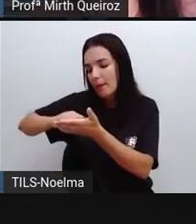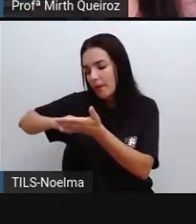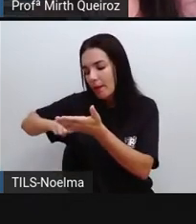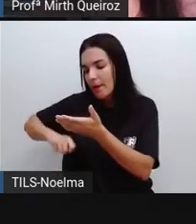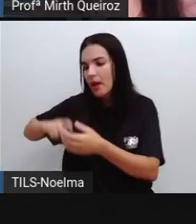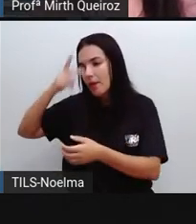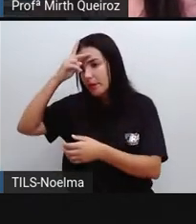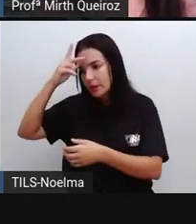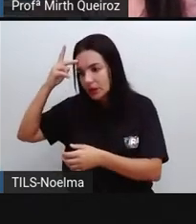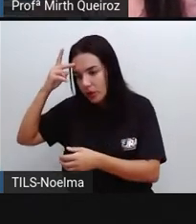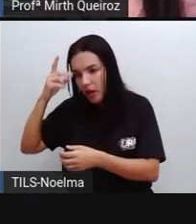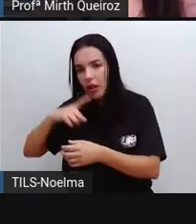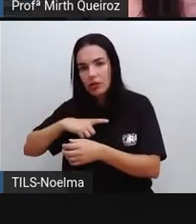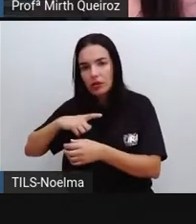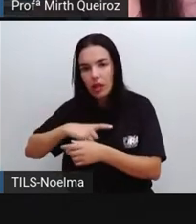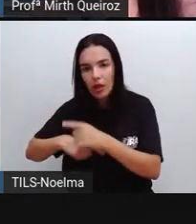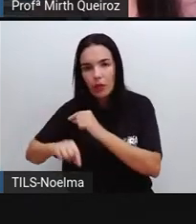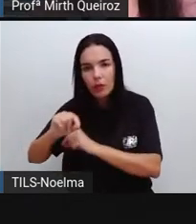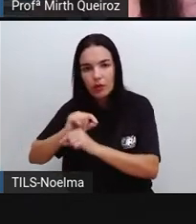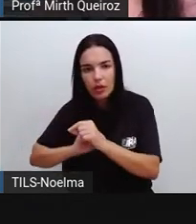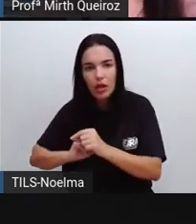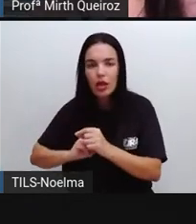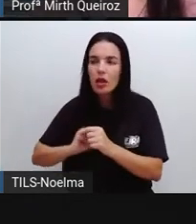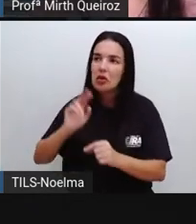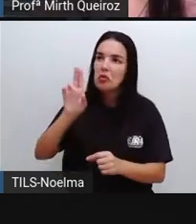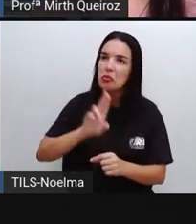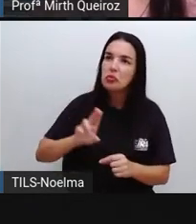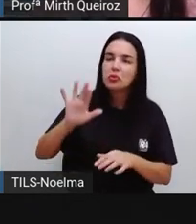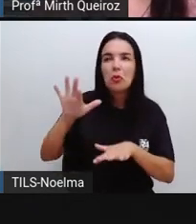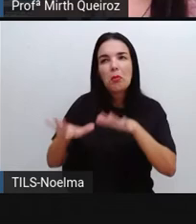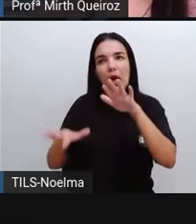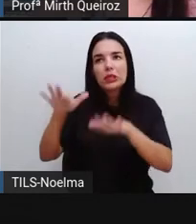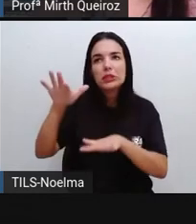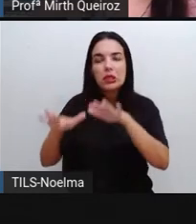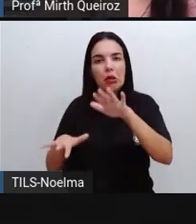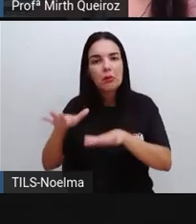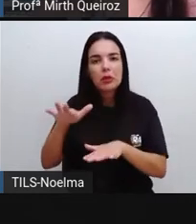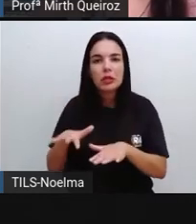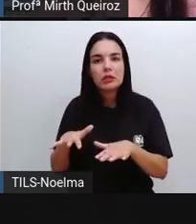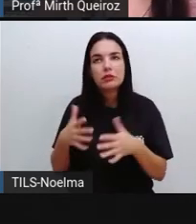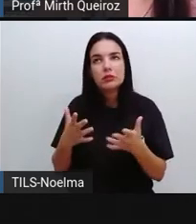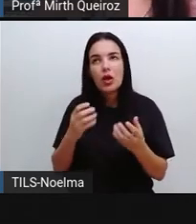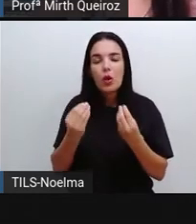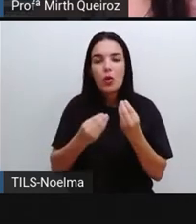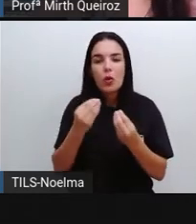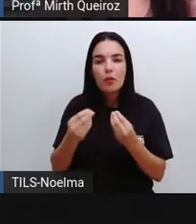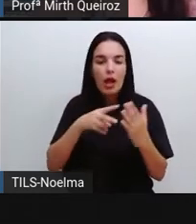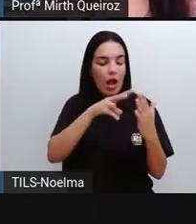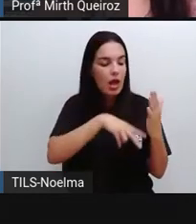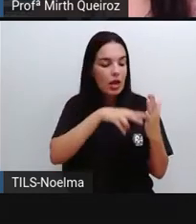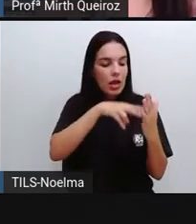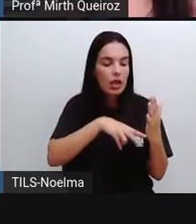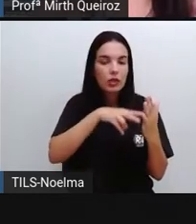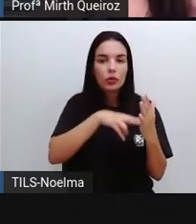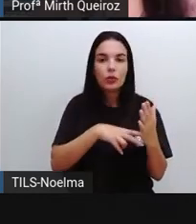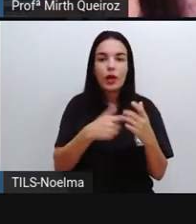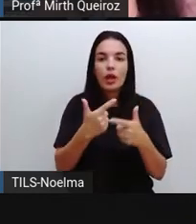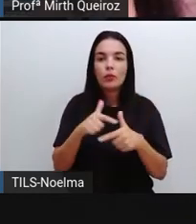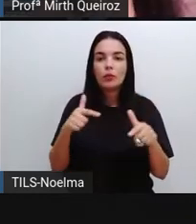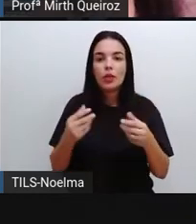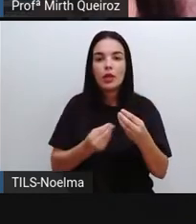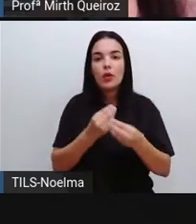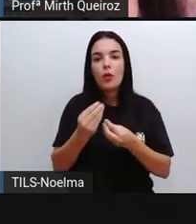uma conta com consumo médio e vai ser notificado que a leitura está sendo impedida